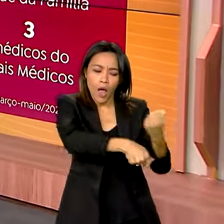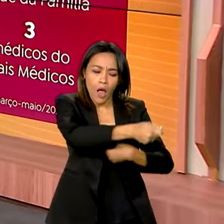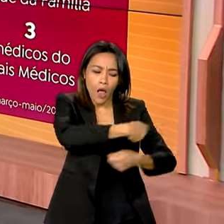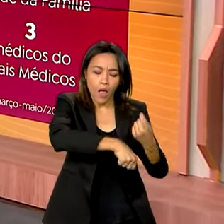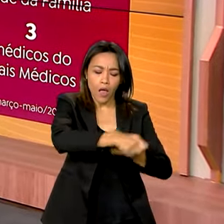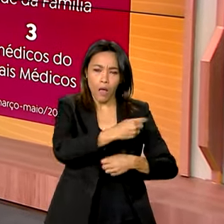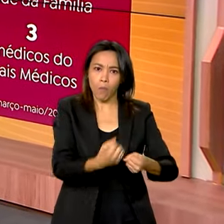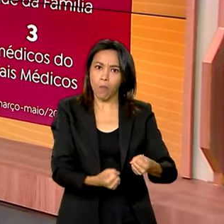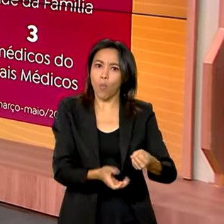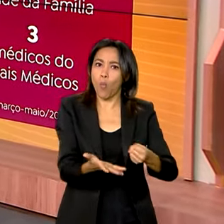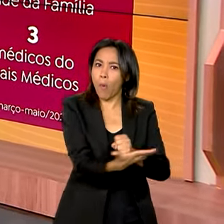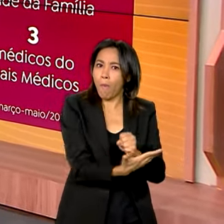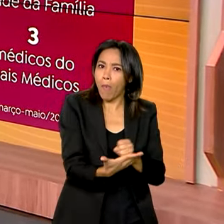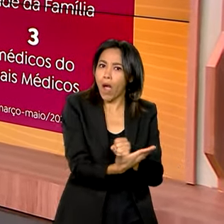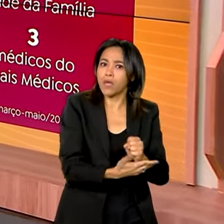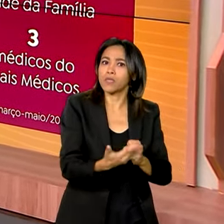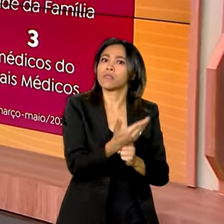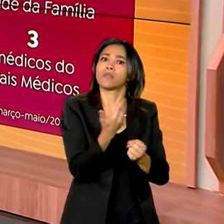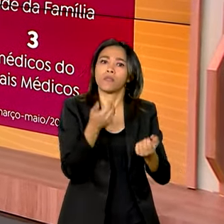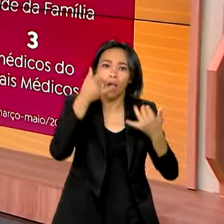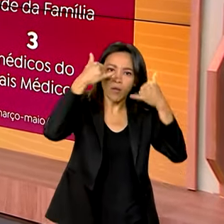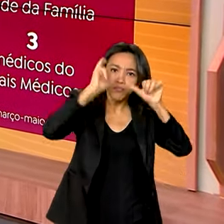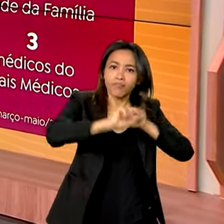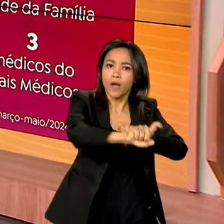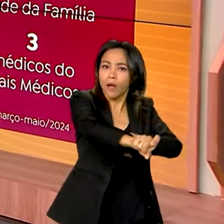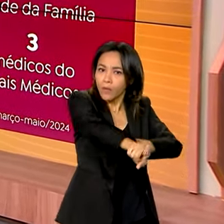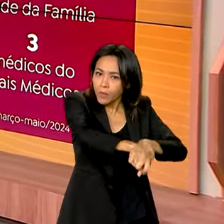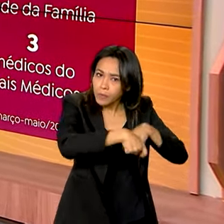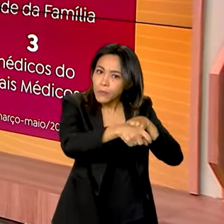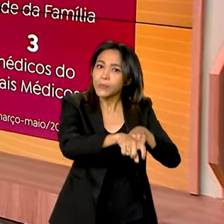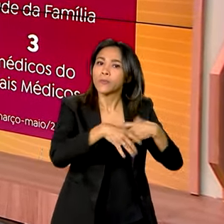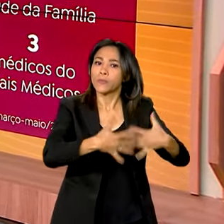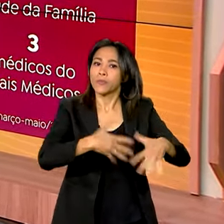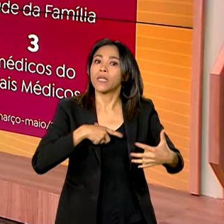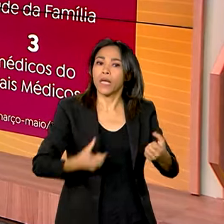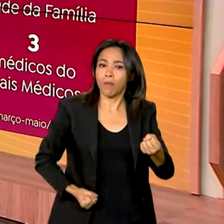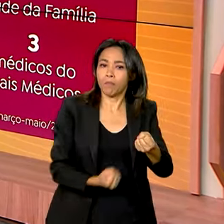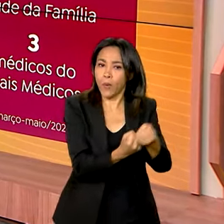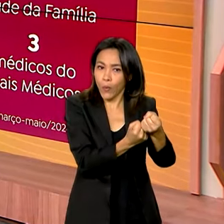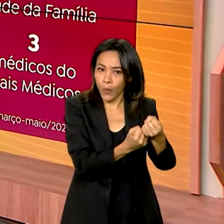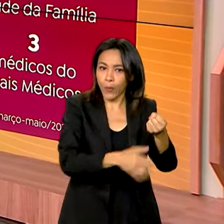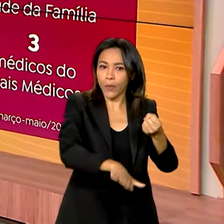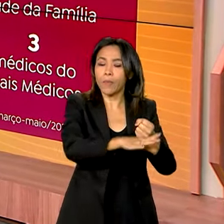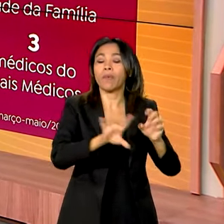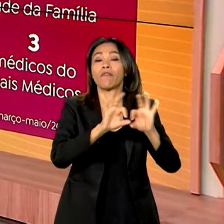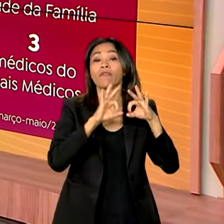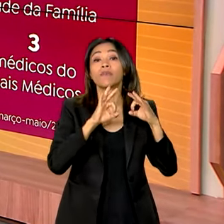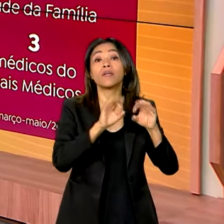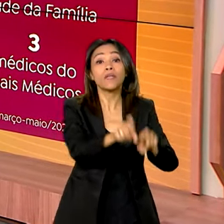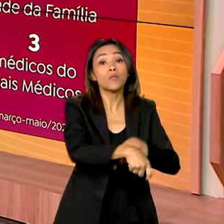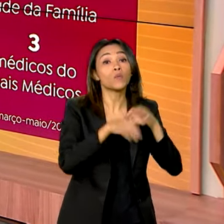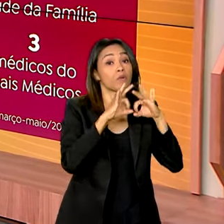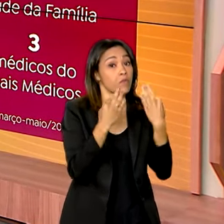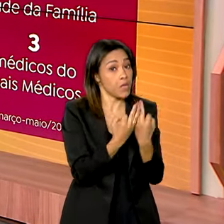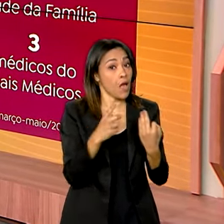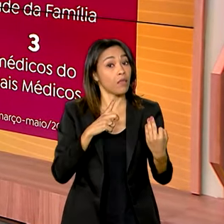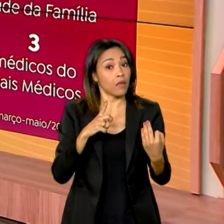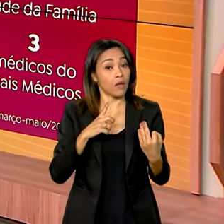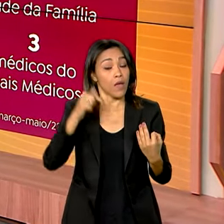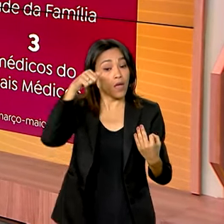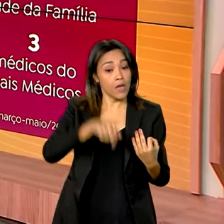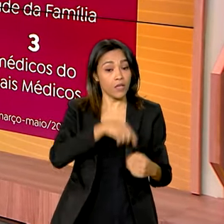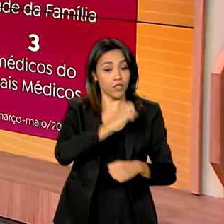agropecuária, Ilha das Flores também recebe apoio federal para a agricultura familiar. Somente este ano